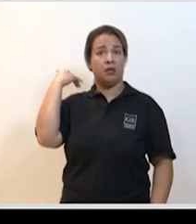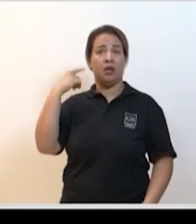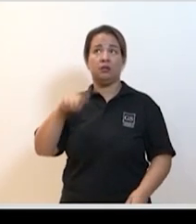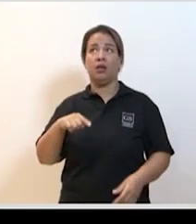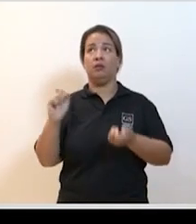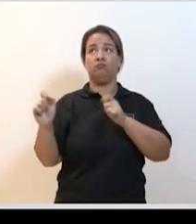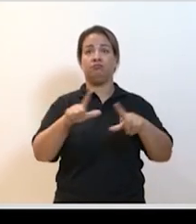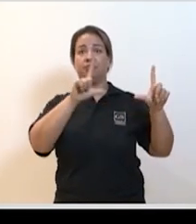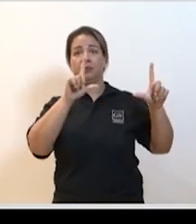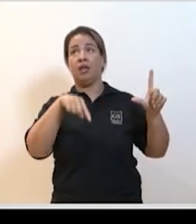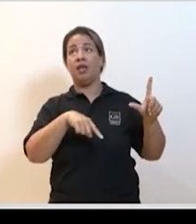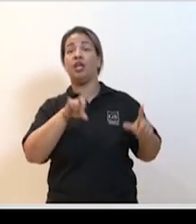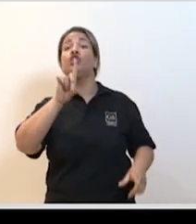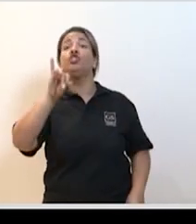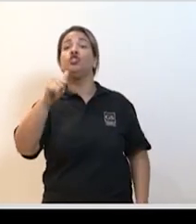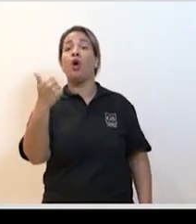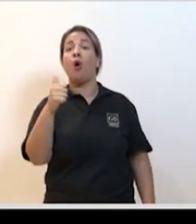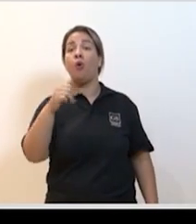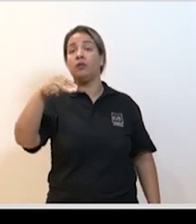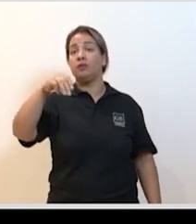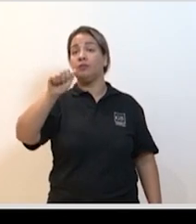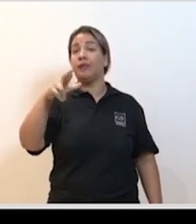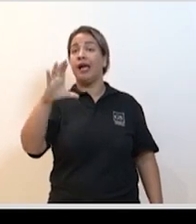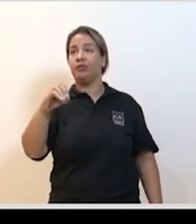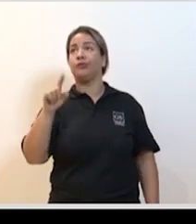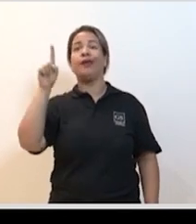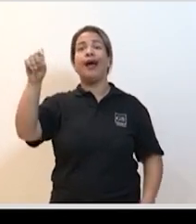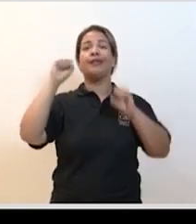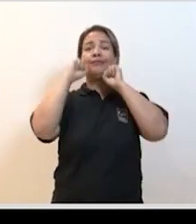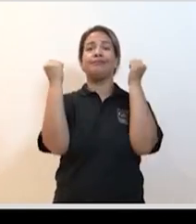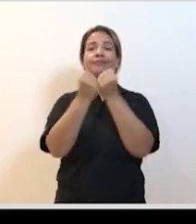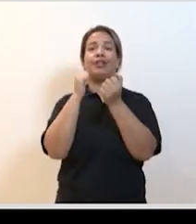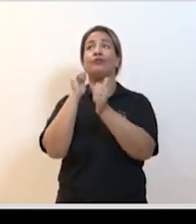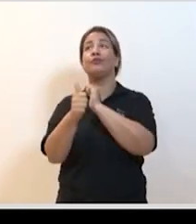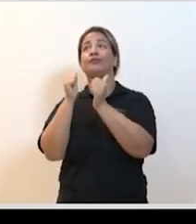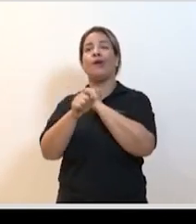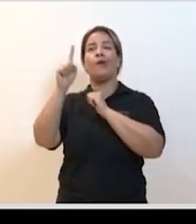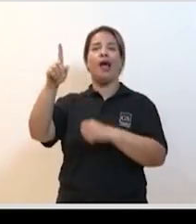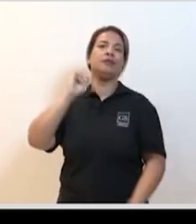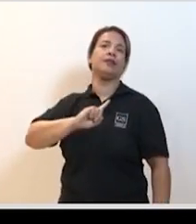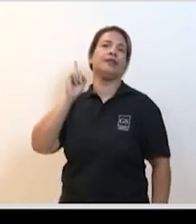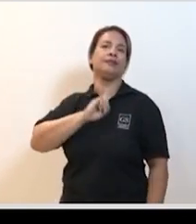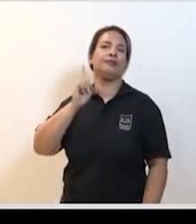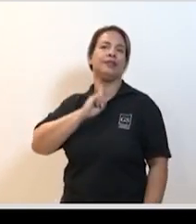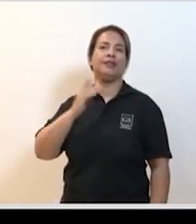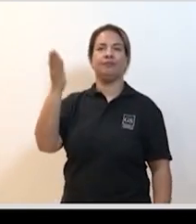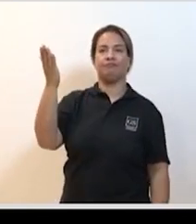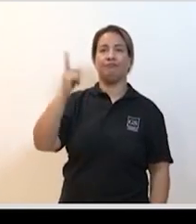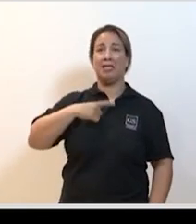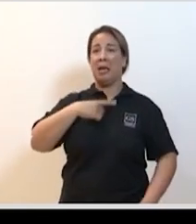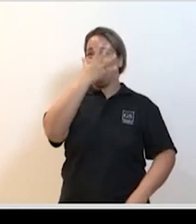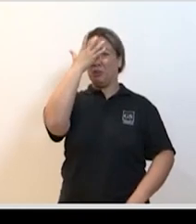se infectaram duas semanas atrás no dia 11 de março era essa cena no Maracanã o jogo do Flamengo com uma